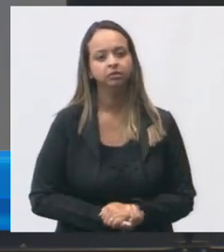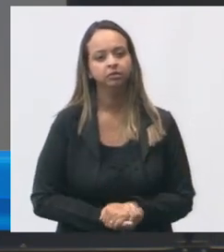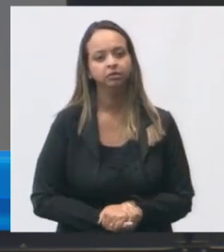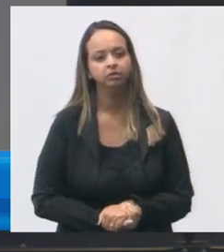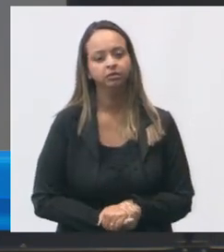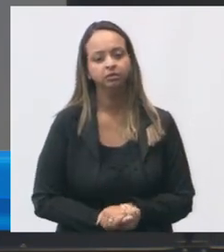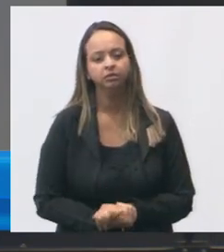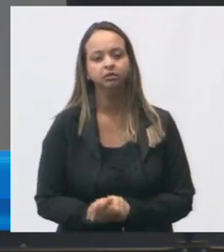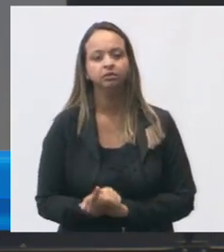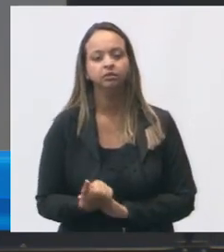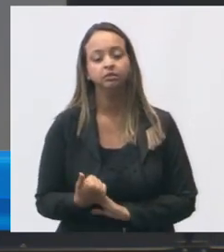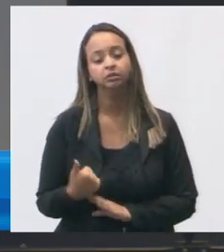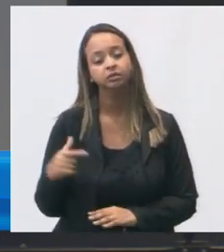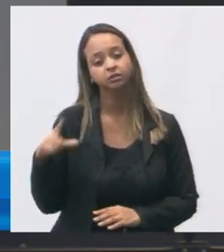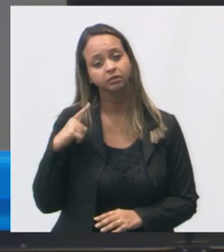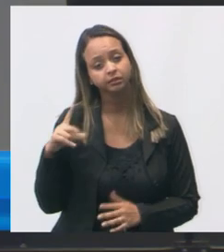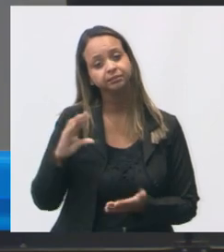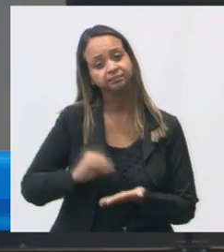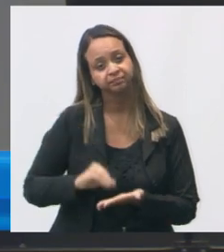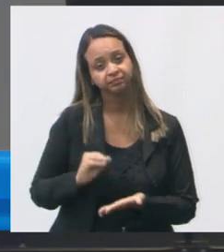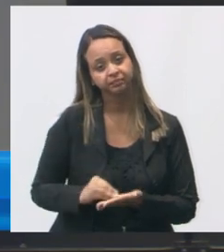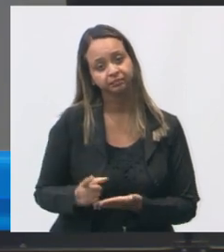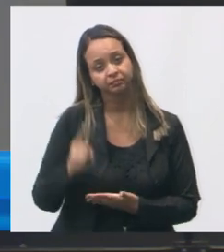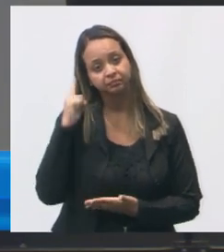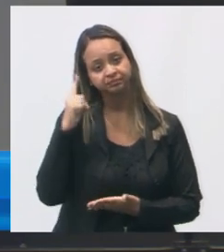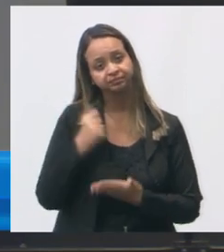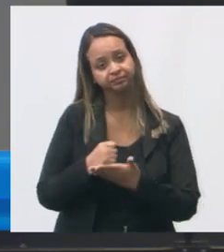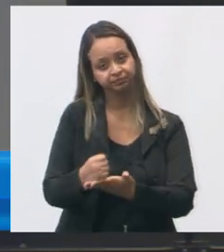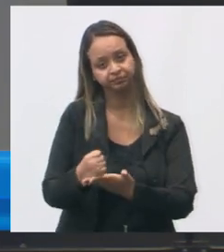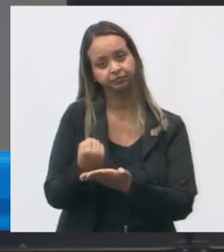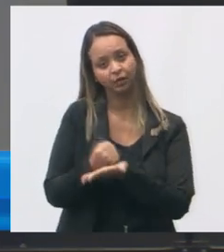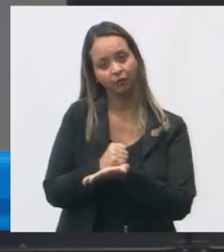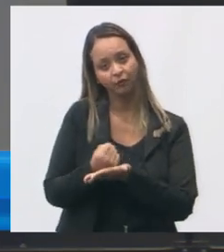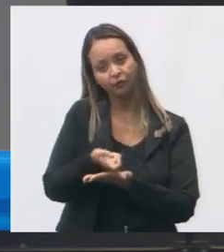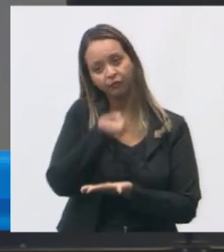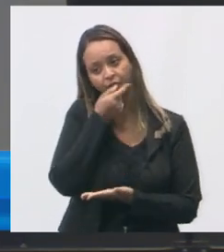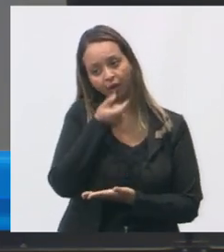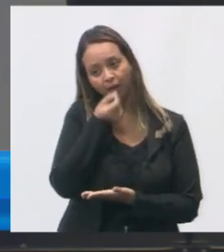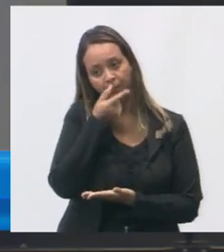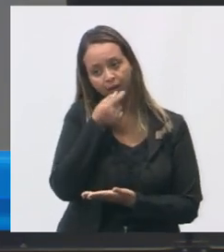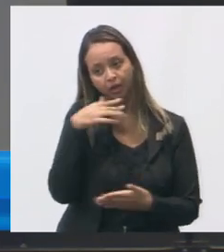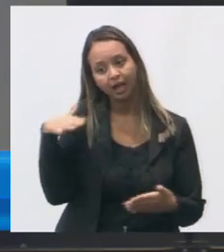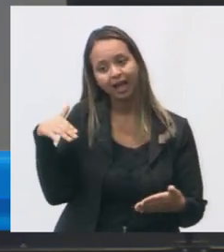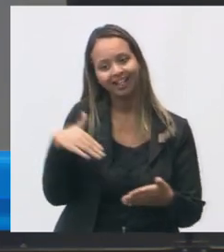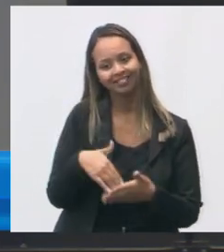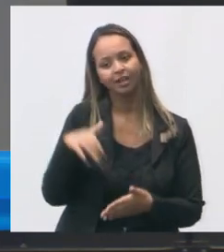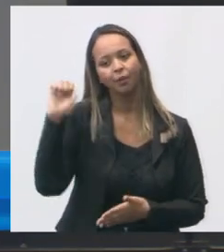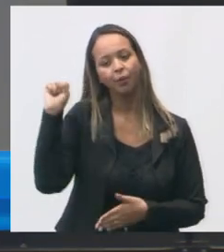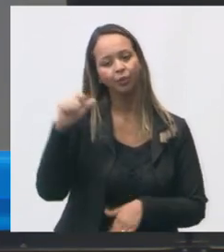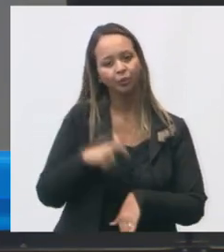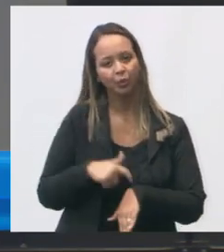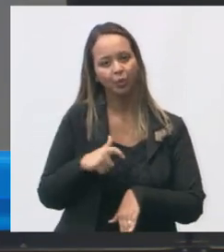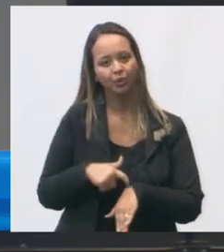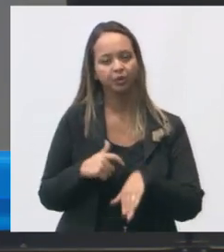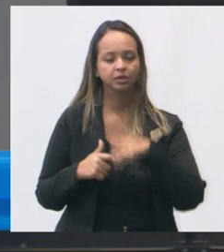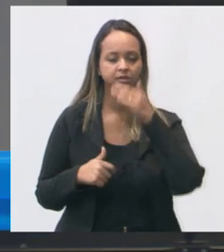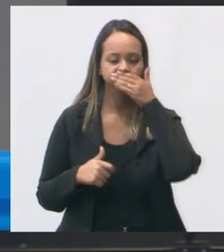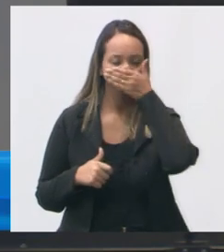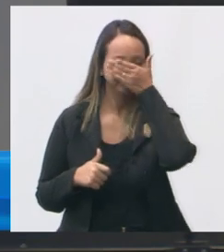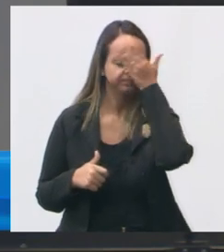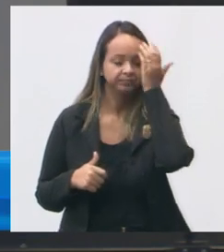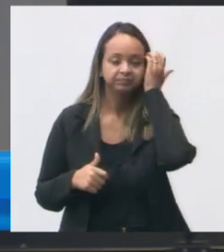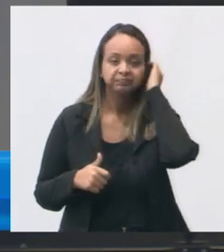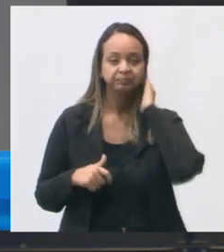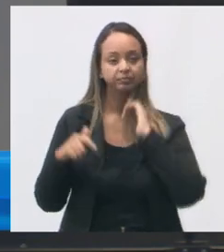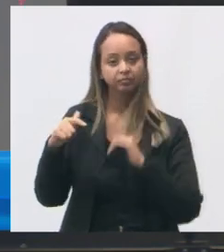deficiência do quadro de funcionário falta um assistente de farmácia para cobrir o atendimento até as 20 horas essa unidade de saúde ela